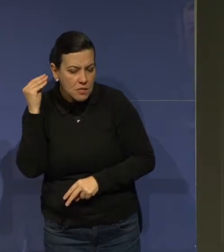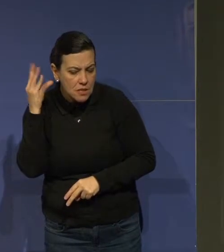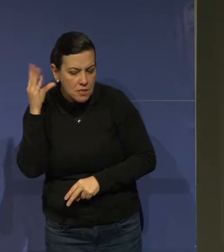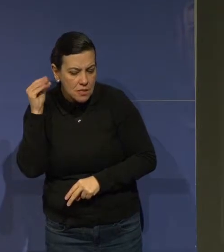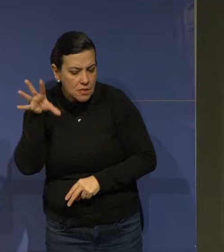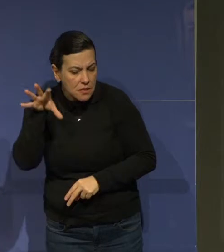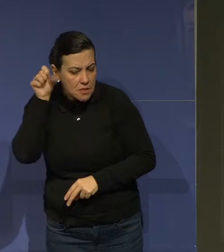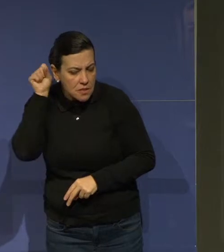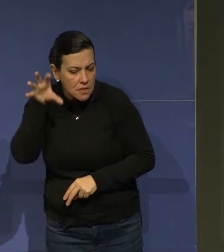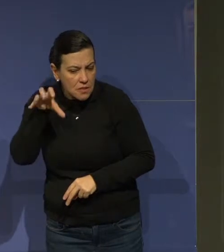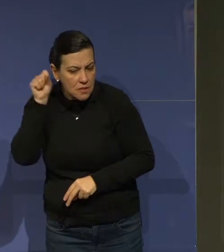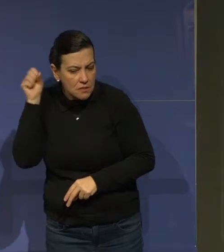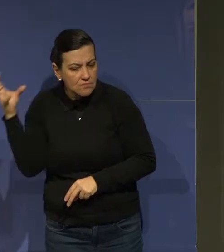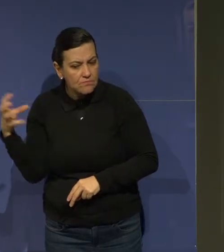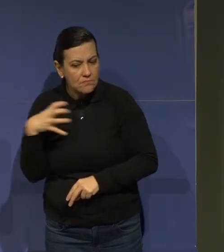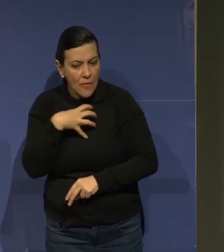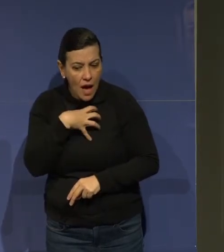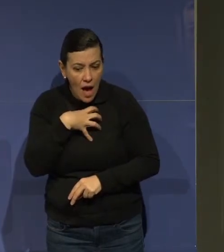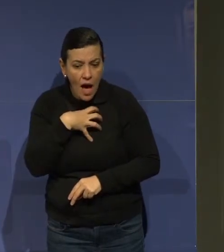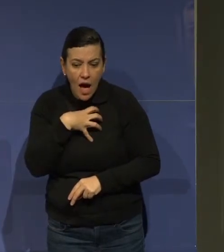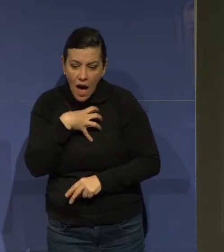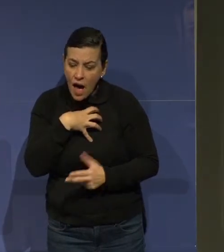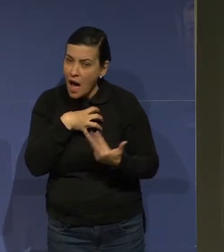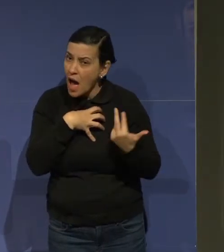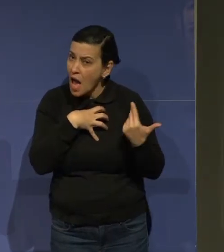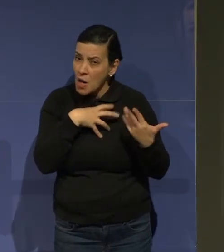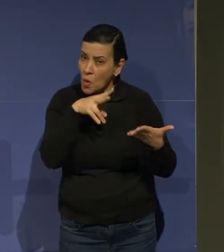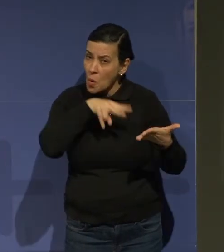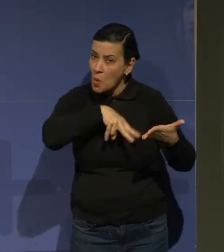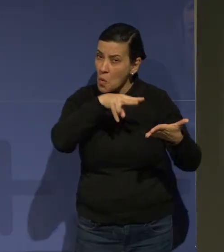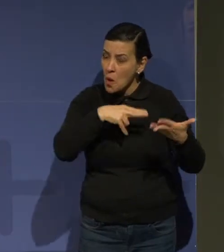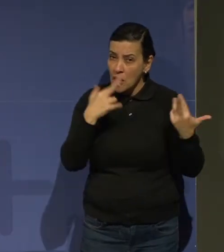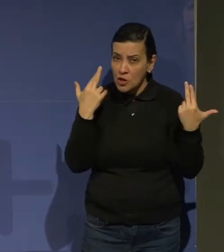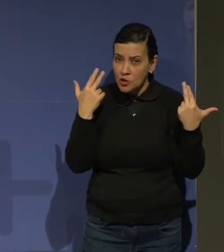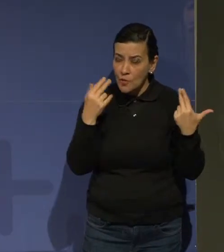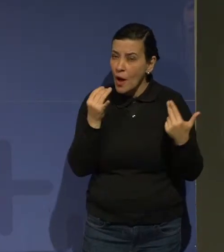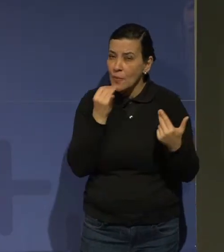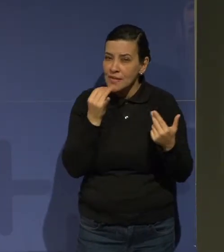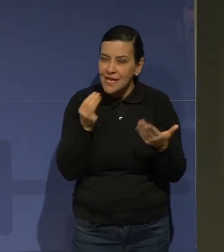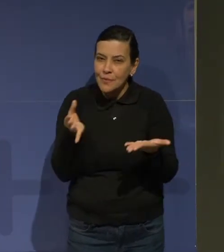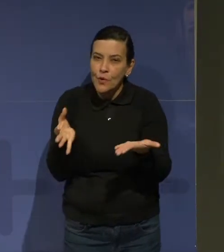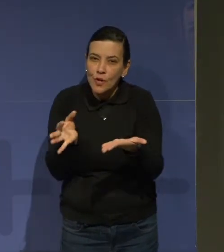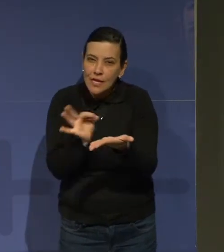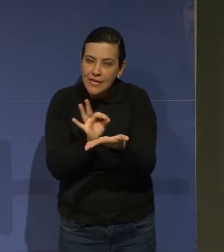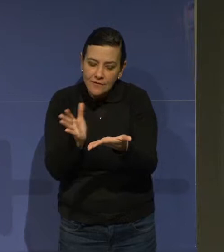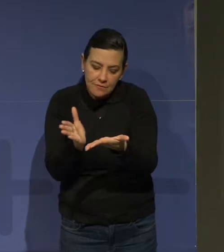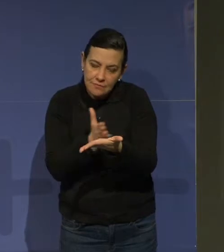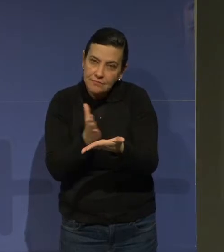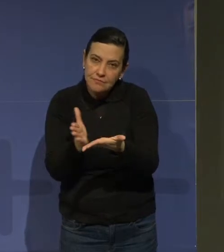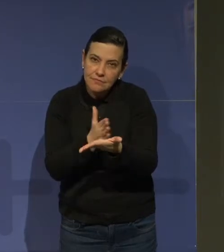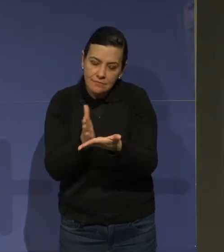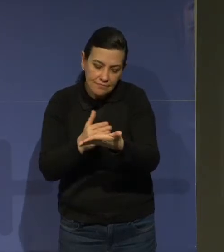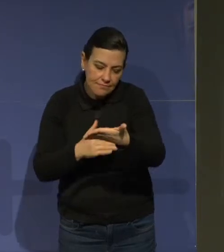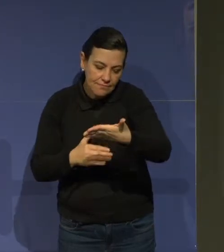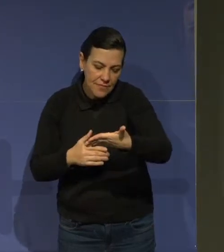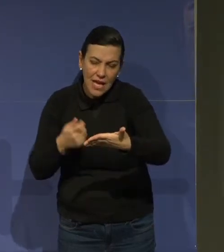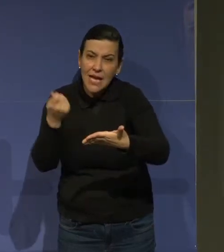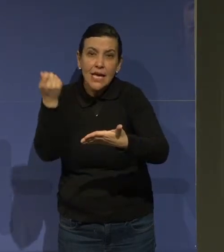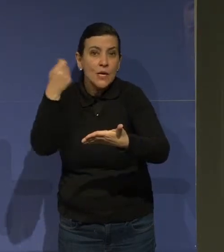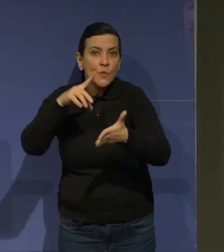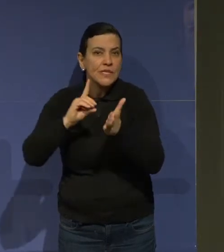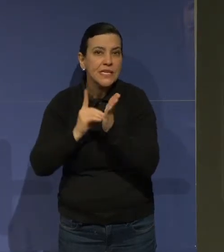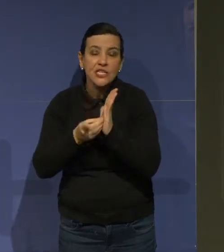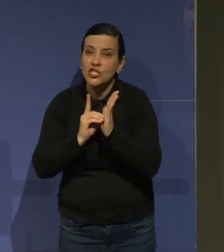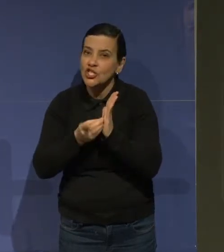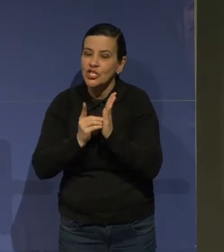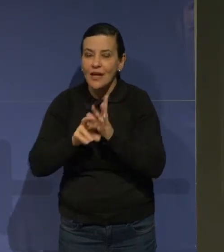é muito parecida com a leitura convencional. Ou seja, você segura o livro. Então, você não depende do livro digital. Então,